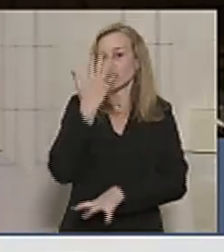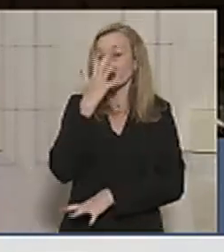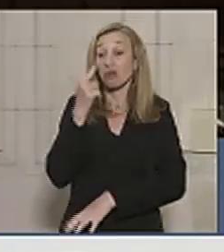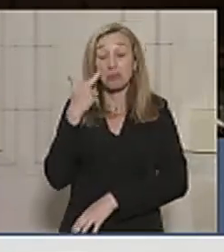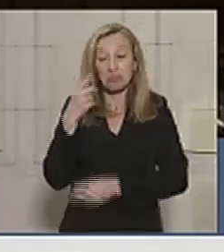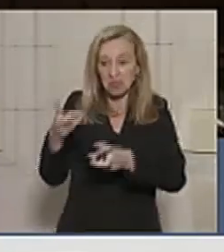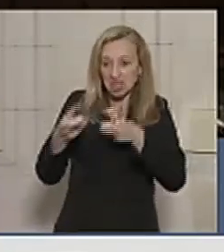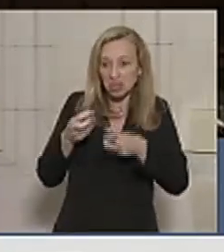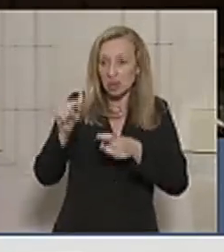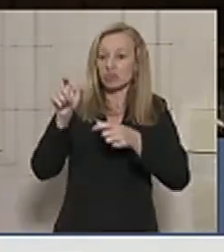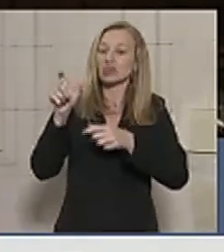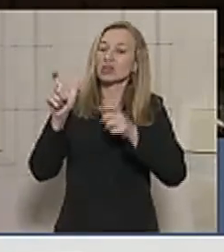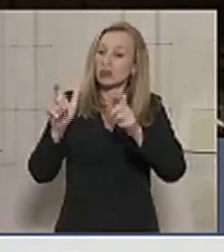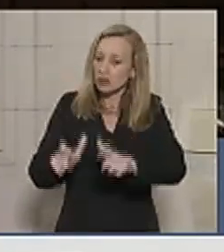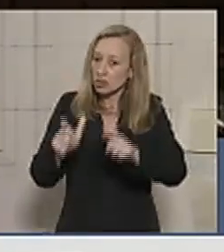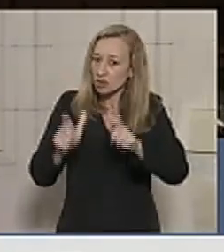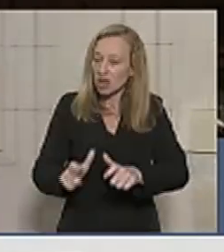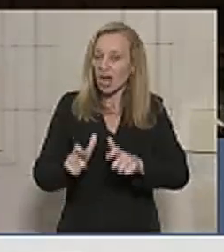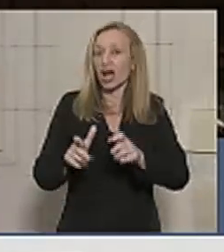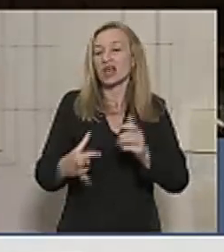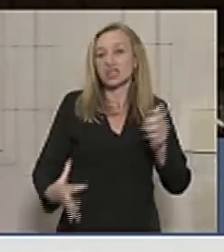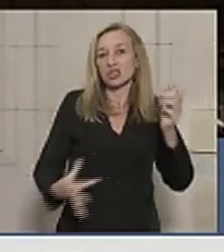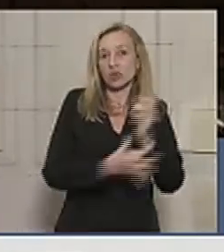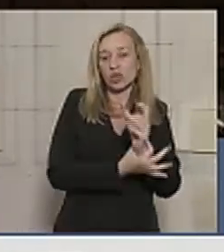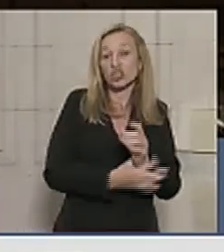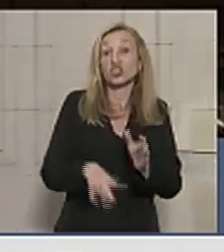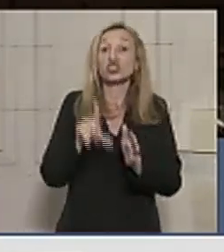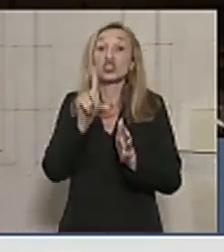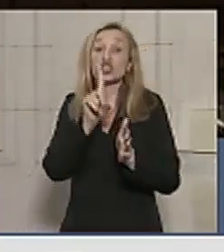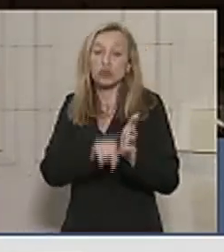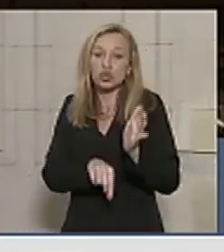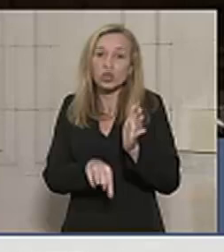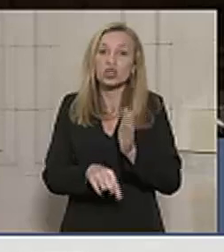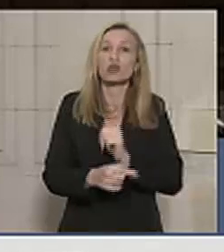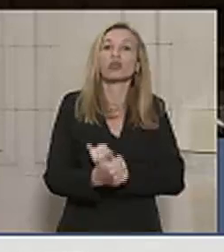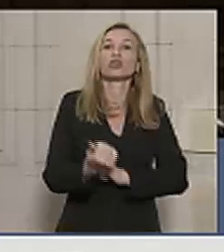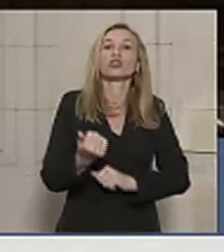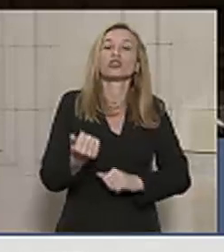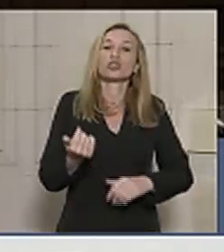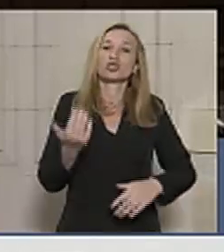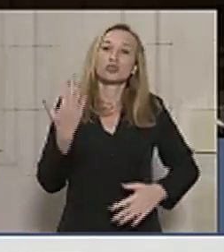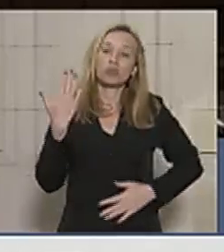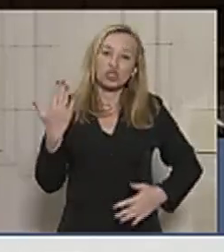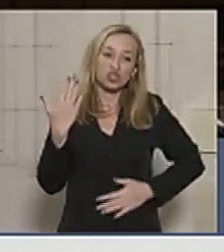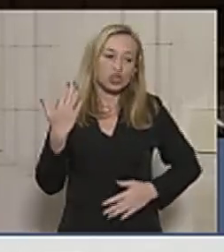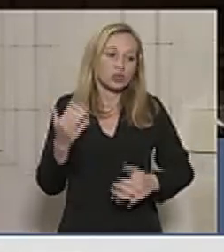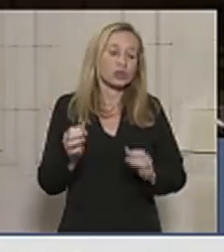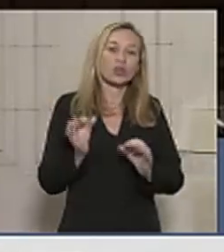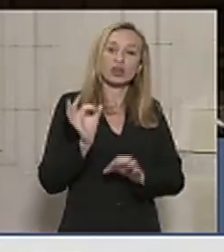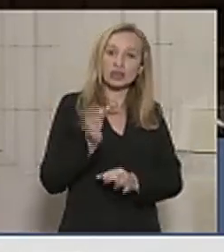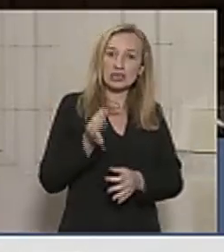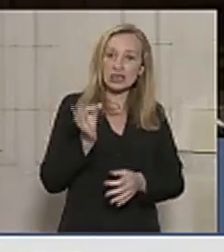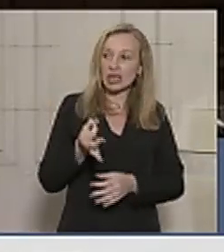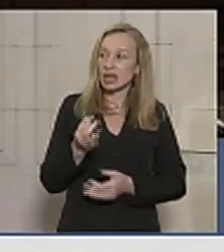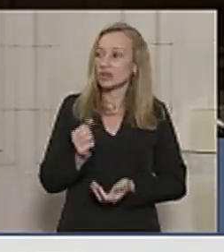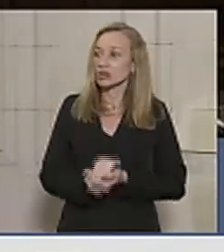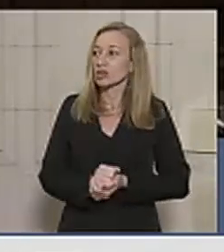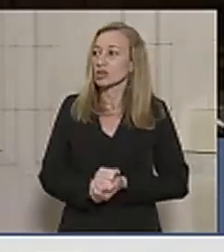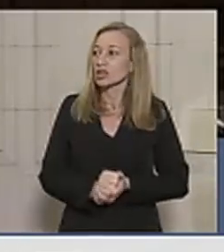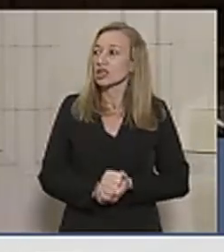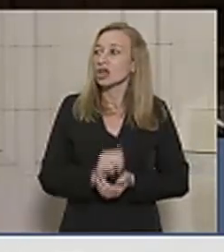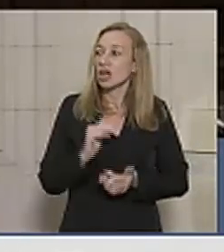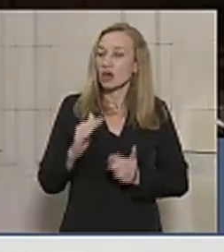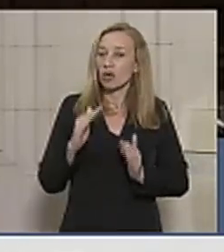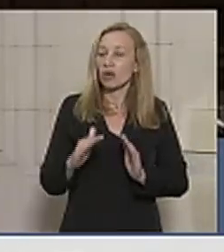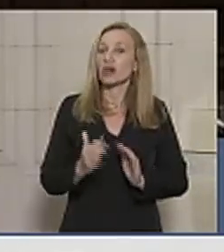um policiamento ostensivo, a redução de números de criminalidade e, sem dúvida nenhuma, agora soube pela